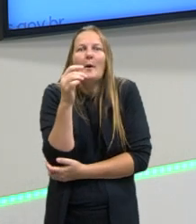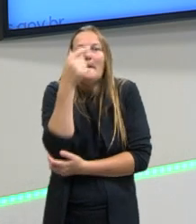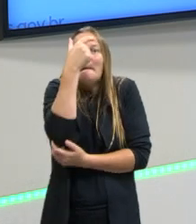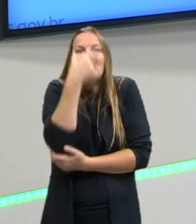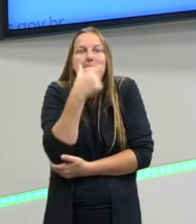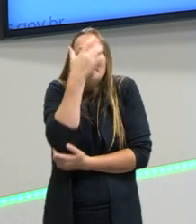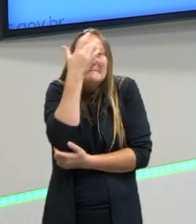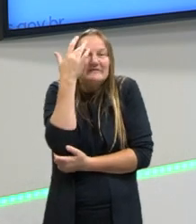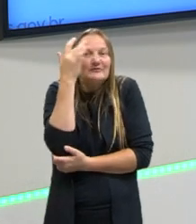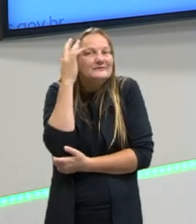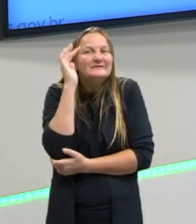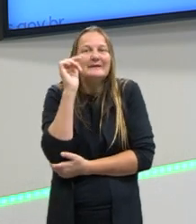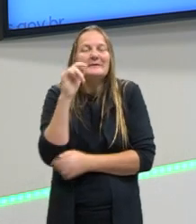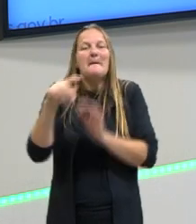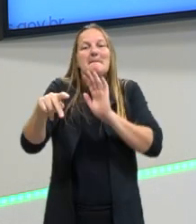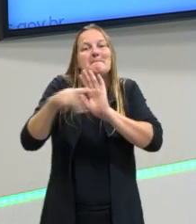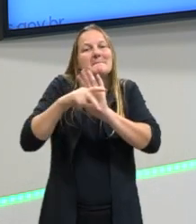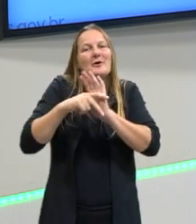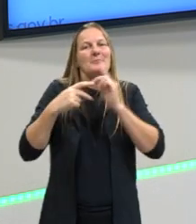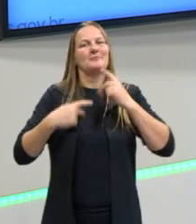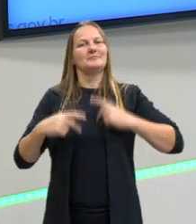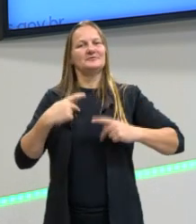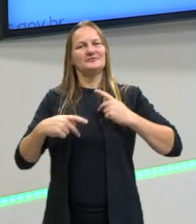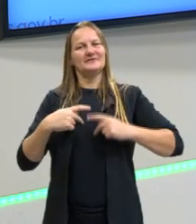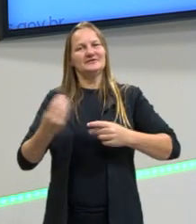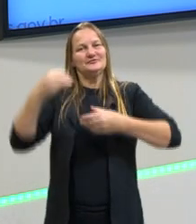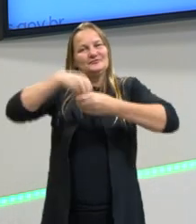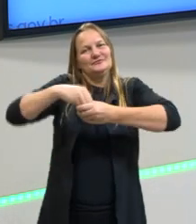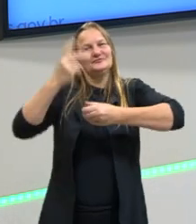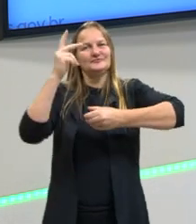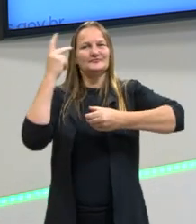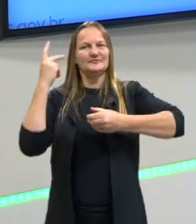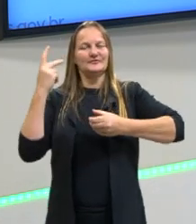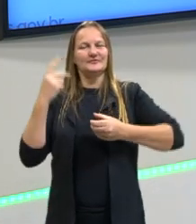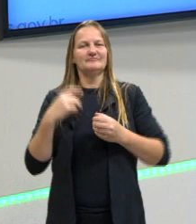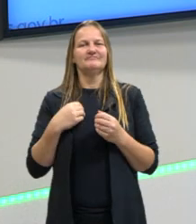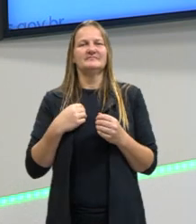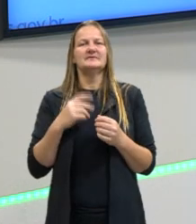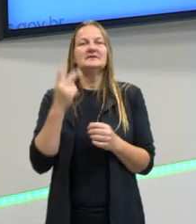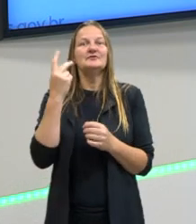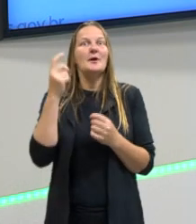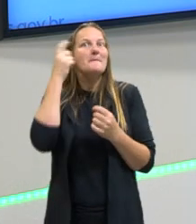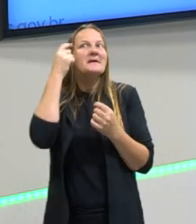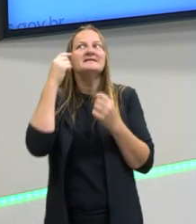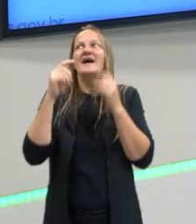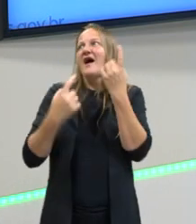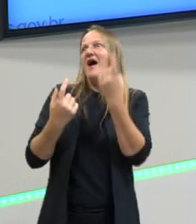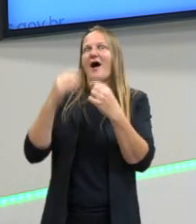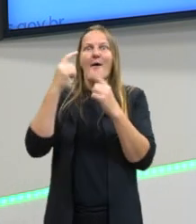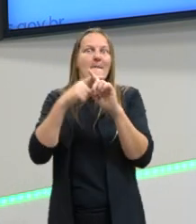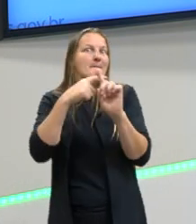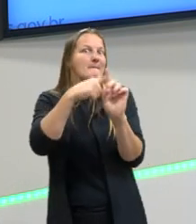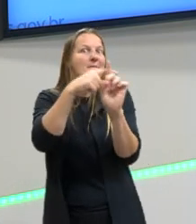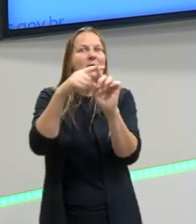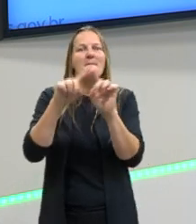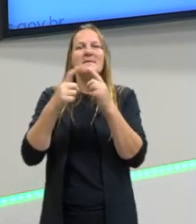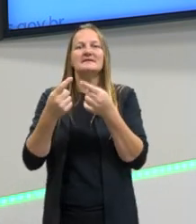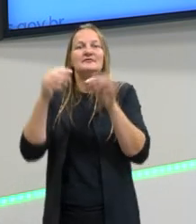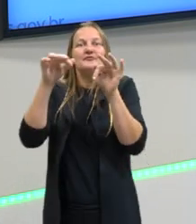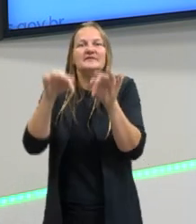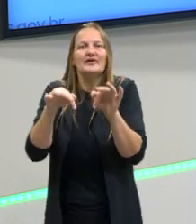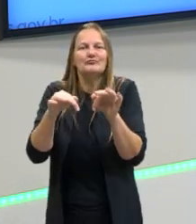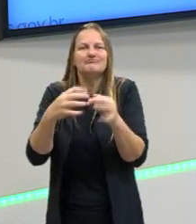positivo é o próprio personagem da história. Então, ele passa a história toda achando que vai ser positivo, mas não vai ser.